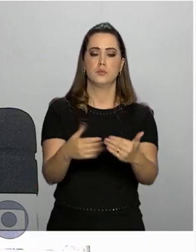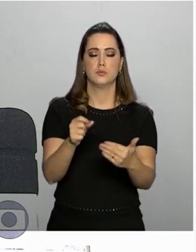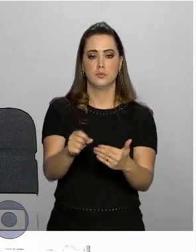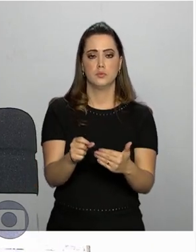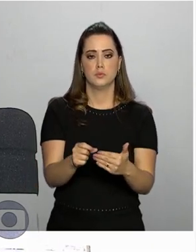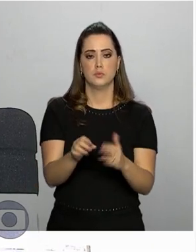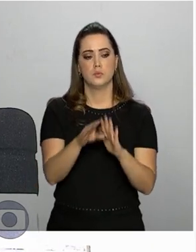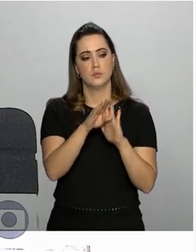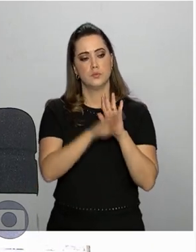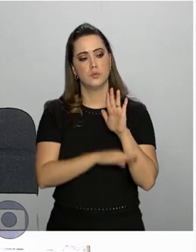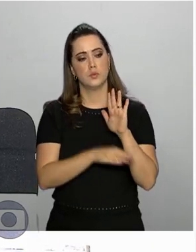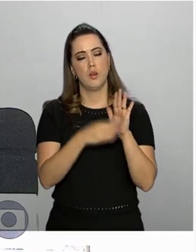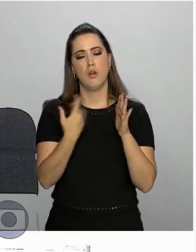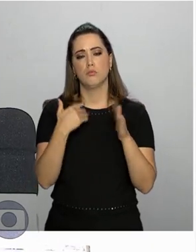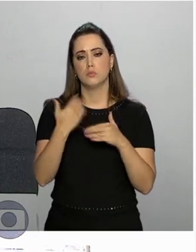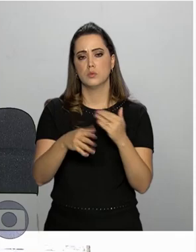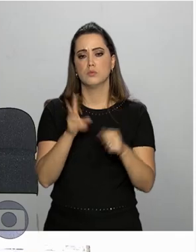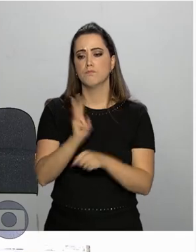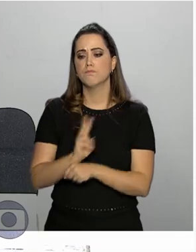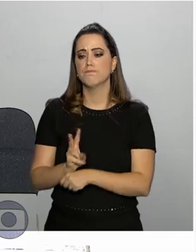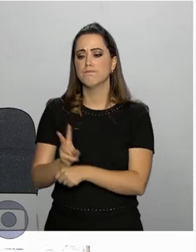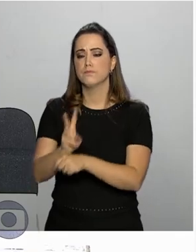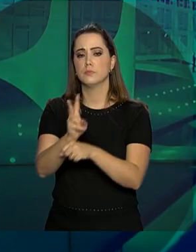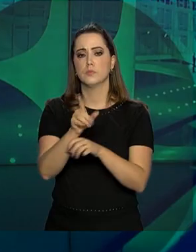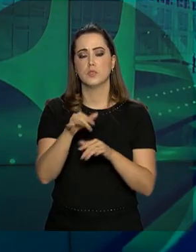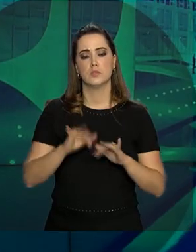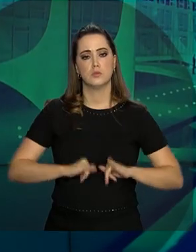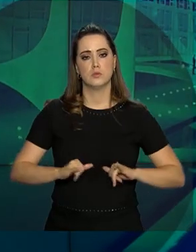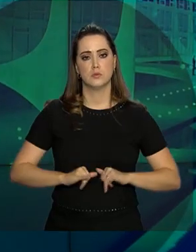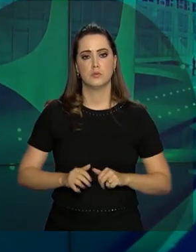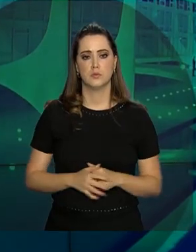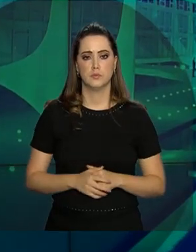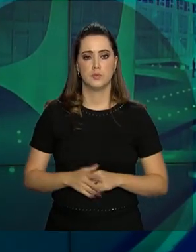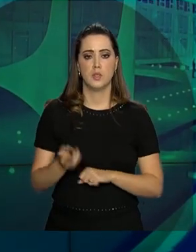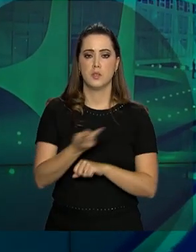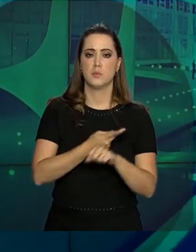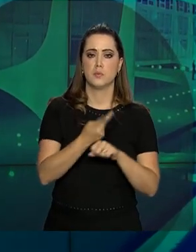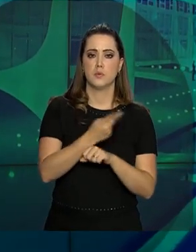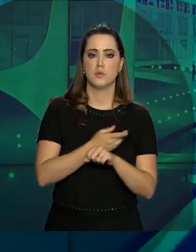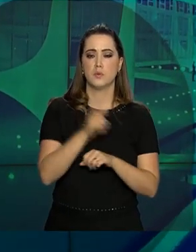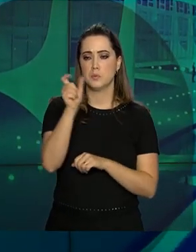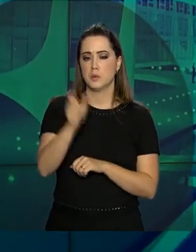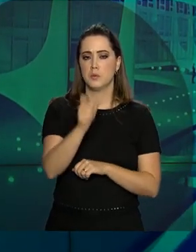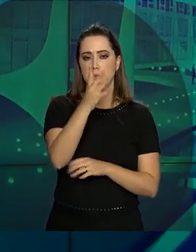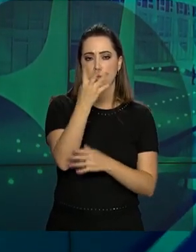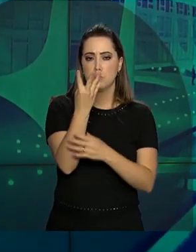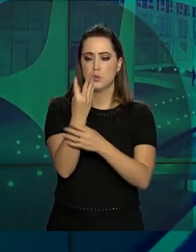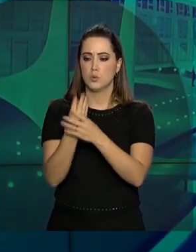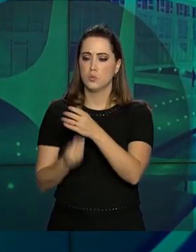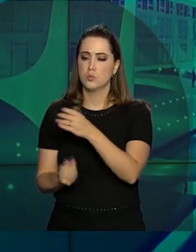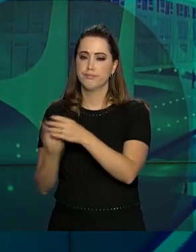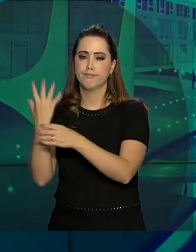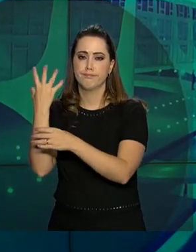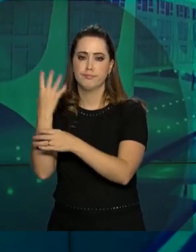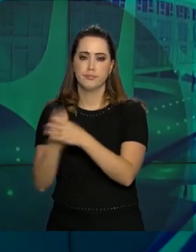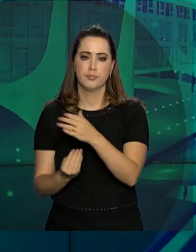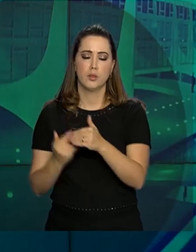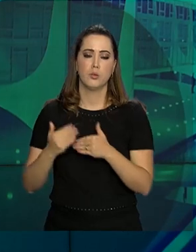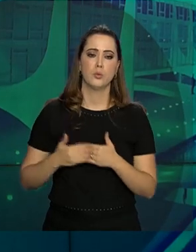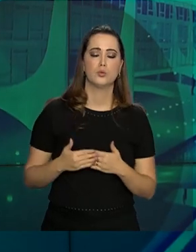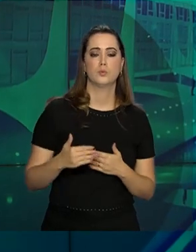ao processo de acompanhamento dessas vítimas. E as buscas pelos corpos lá em Brumadinho